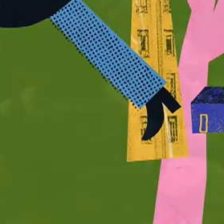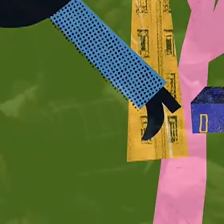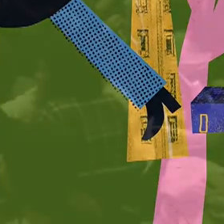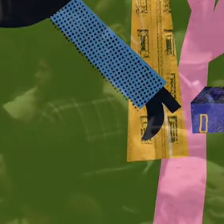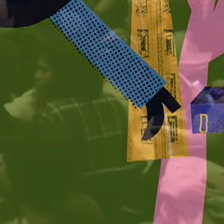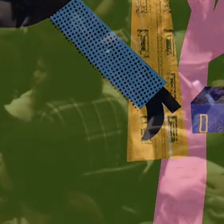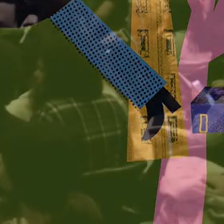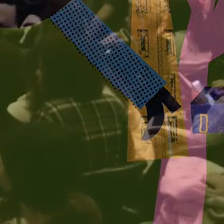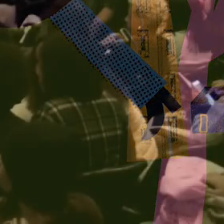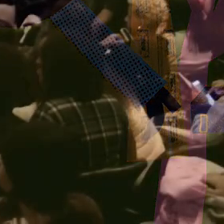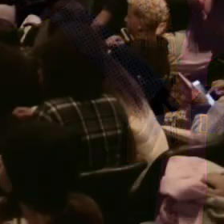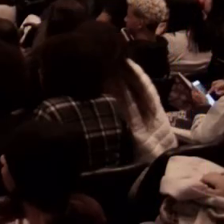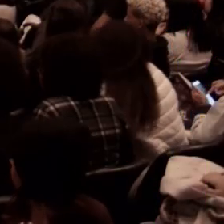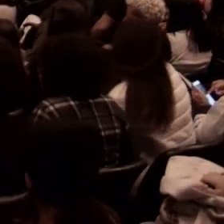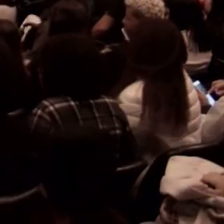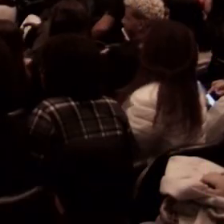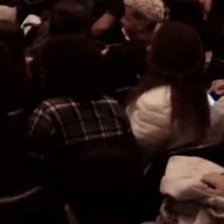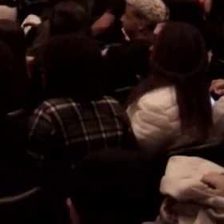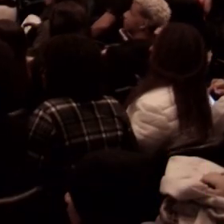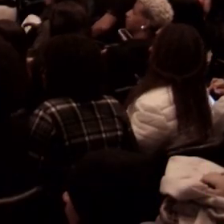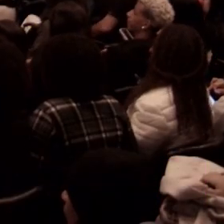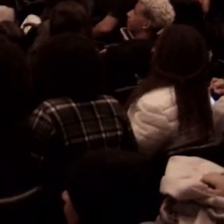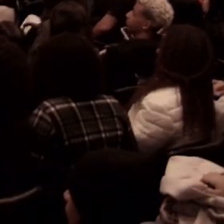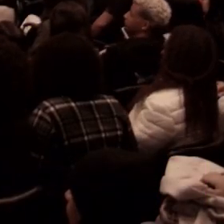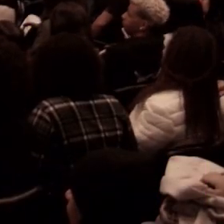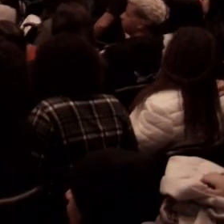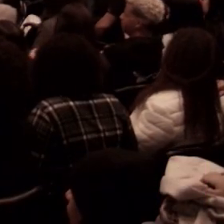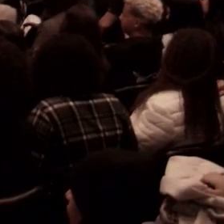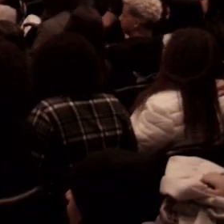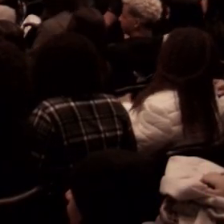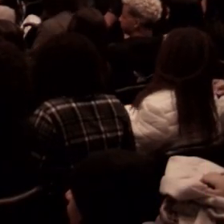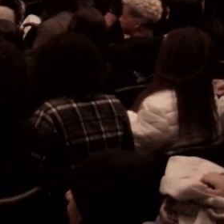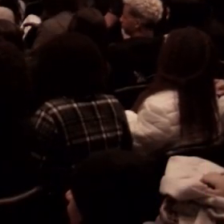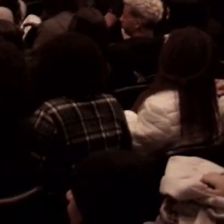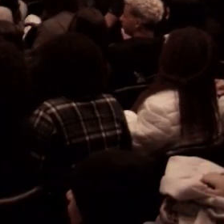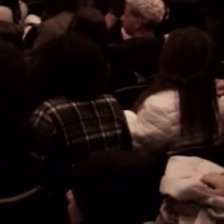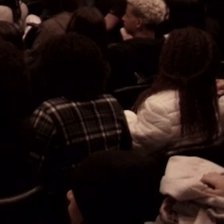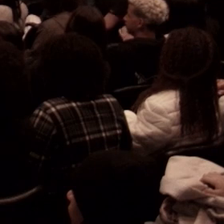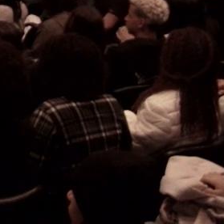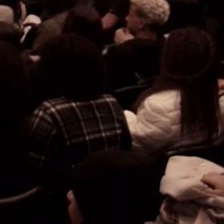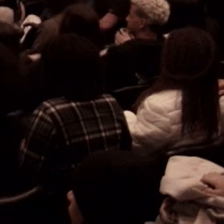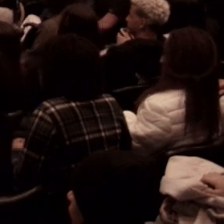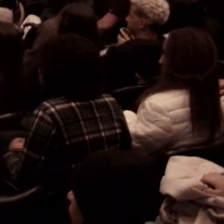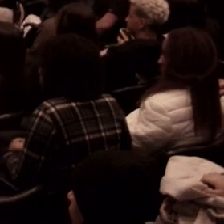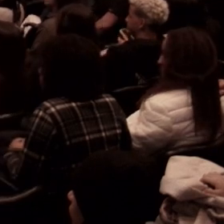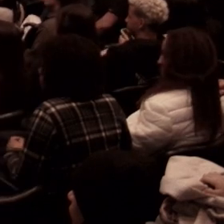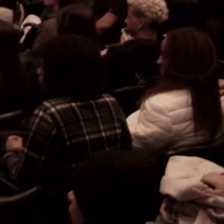Muito bem-vindas ao Sesc Piranga para a abertura do Festival Florestar.